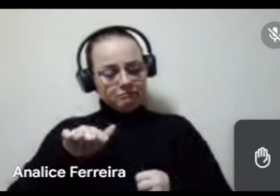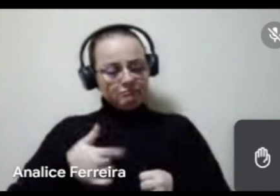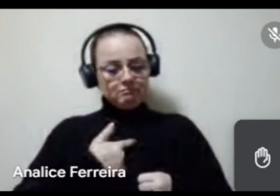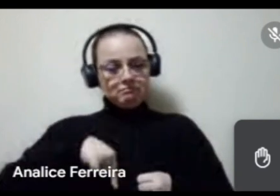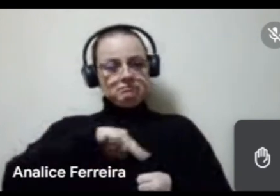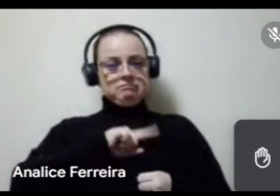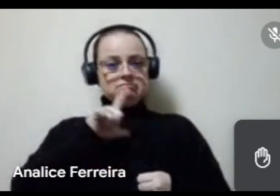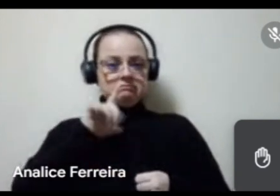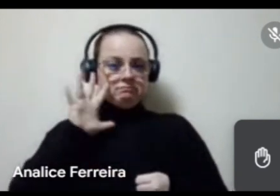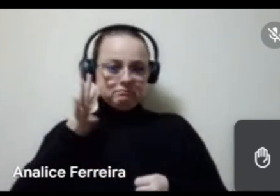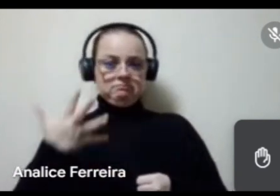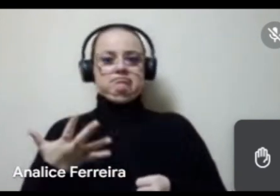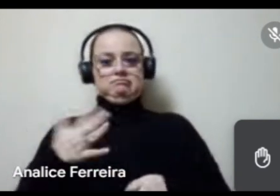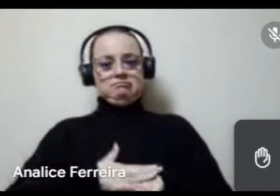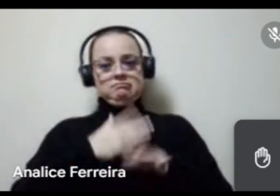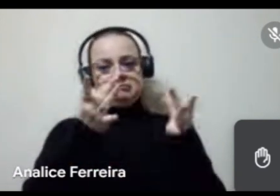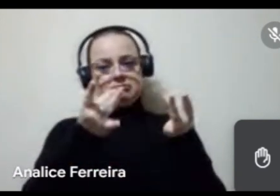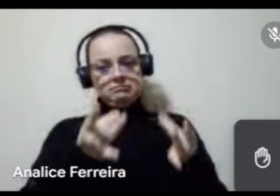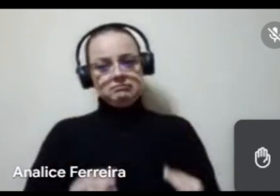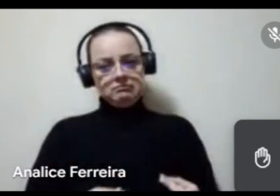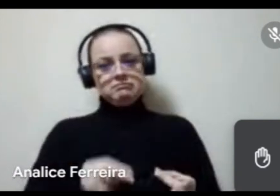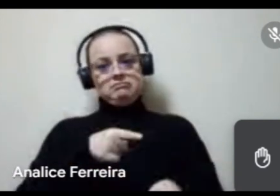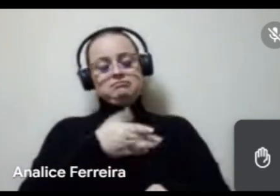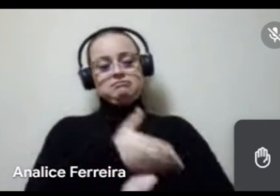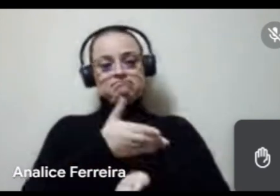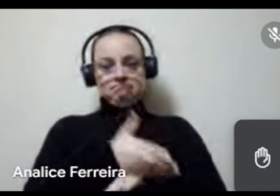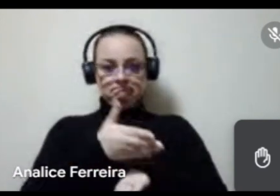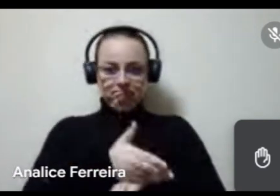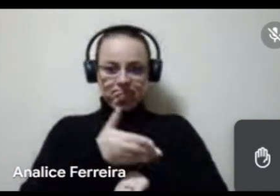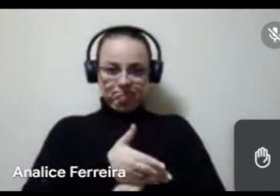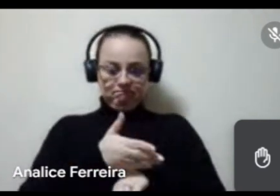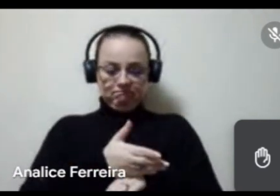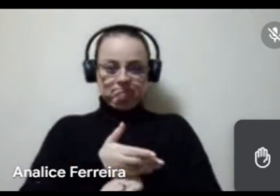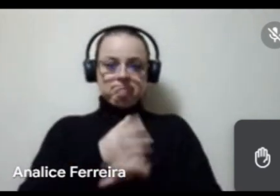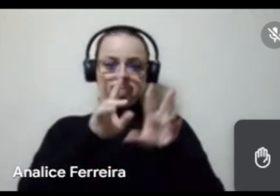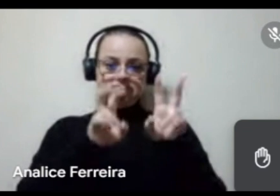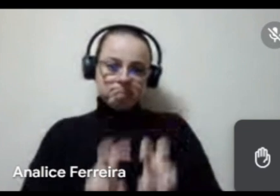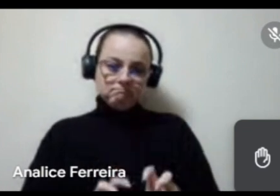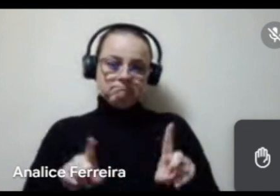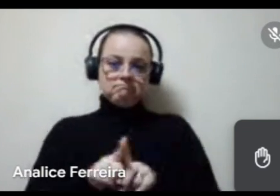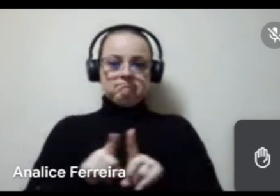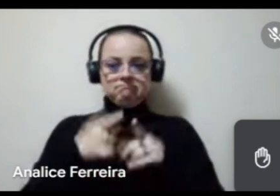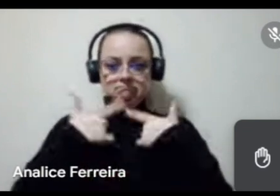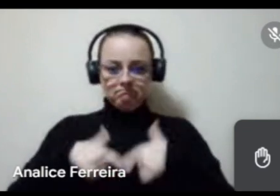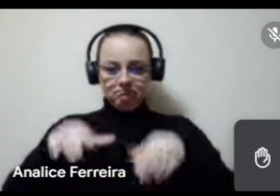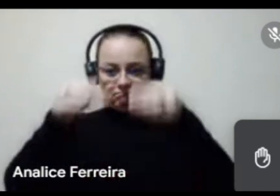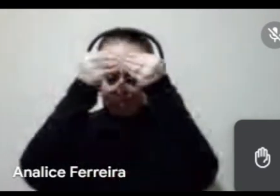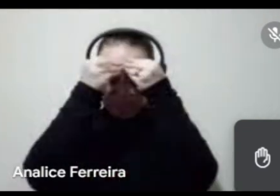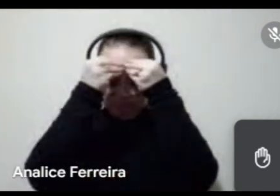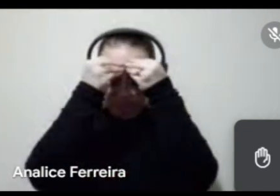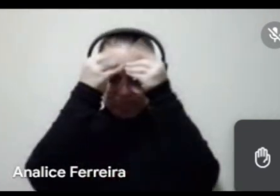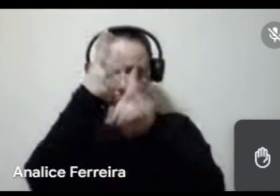essa definição mais específica com a participação dos segmentos, né, das linguagens artísticas,